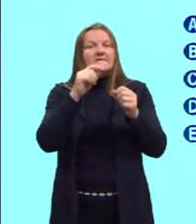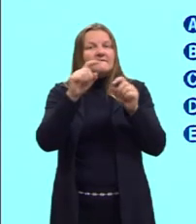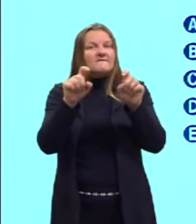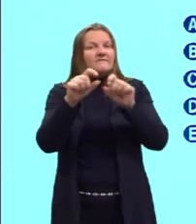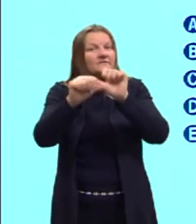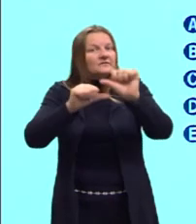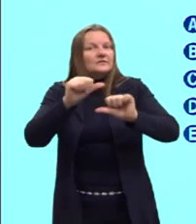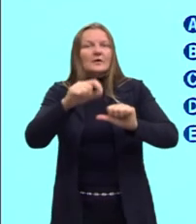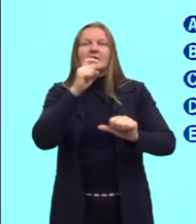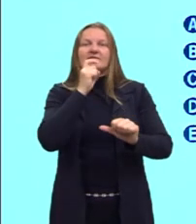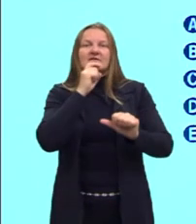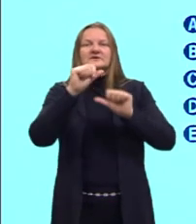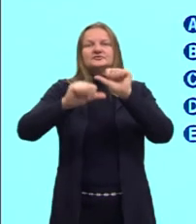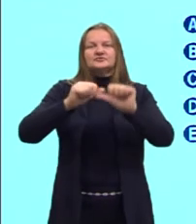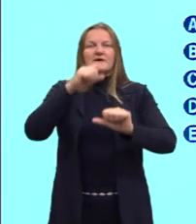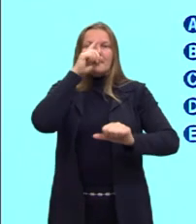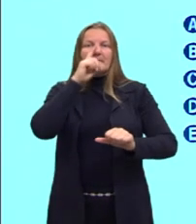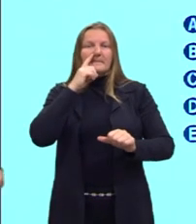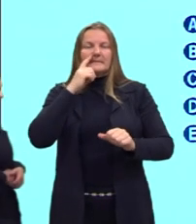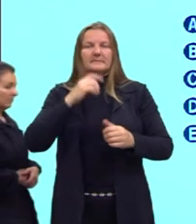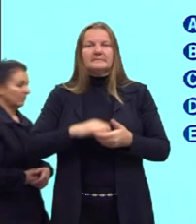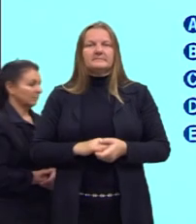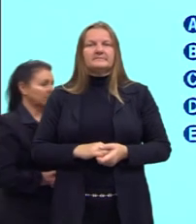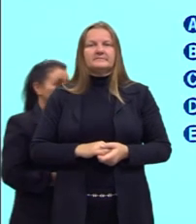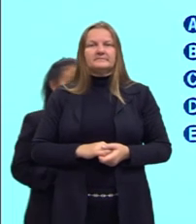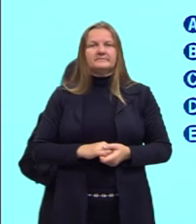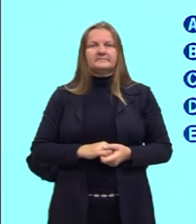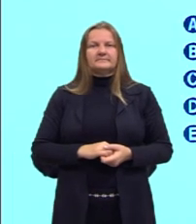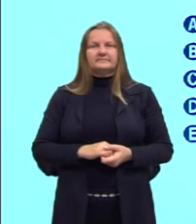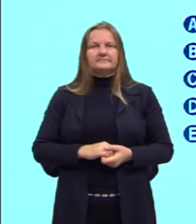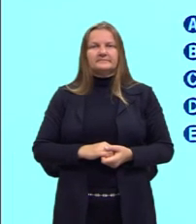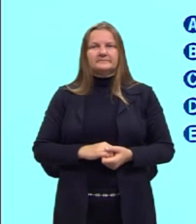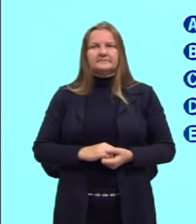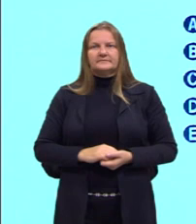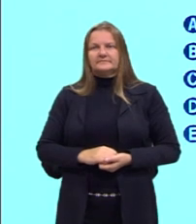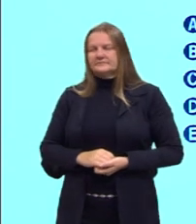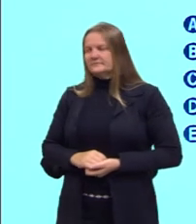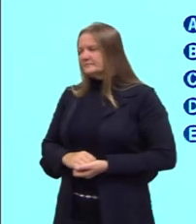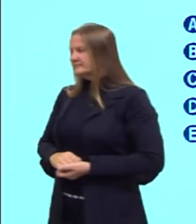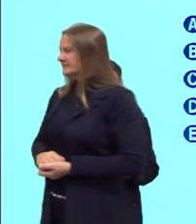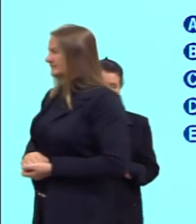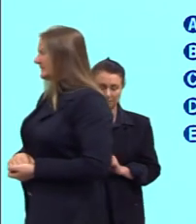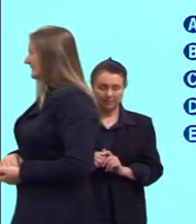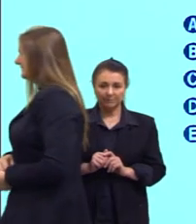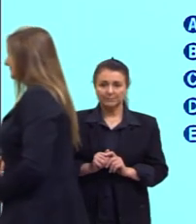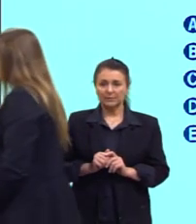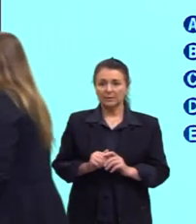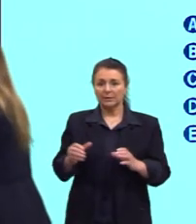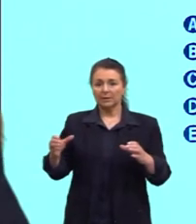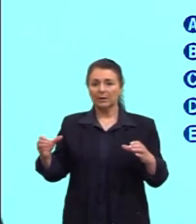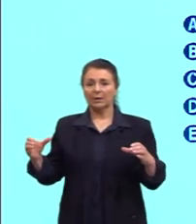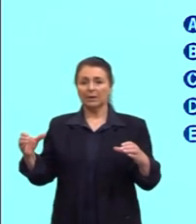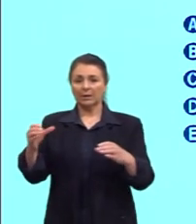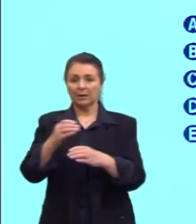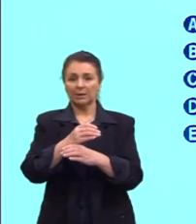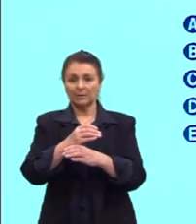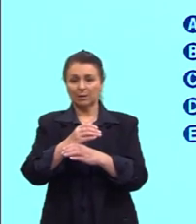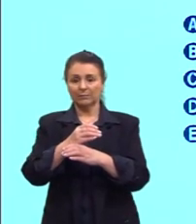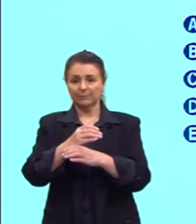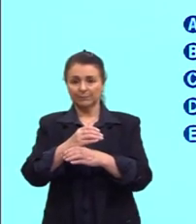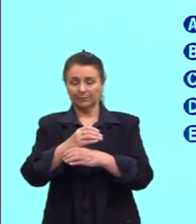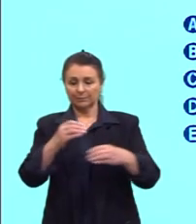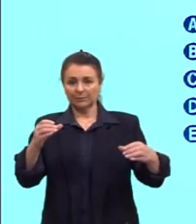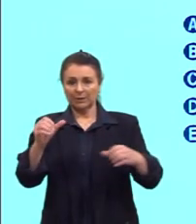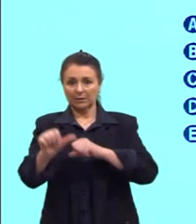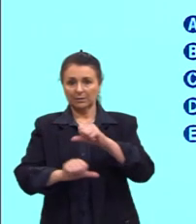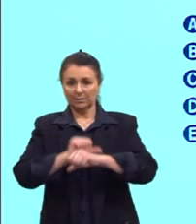troca de coloração vai ocorrer. Vai ocorrer a reação de transformação em filfitina. Então,